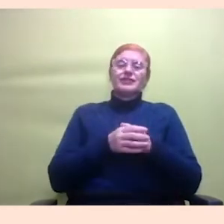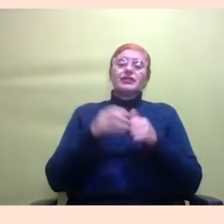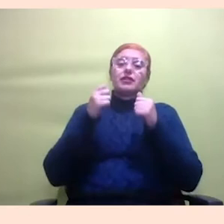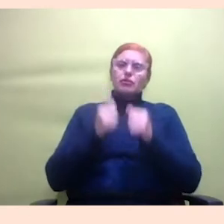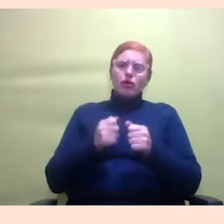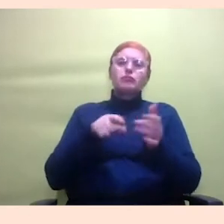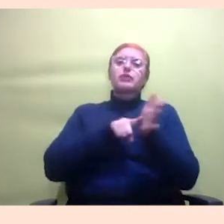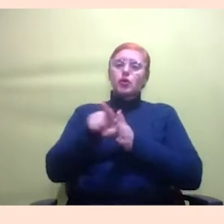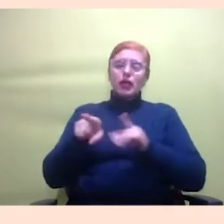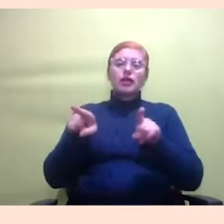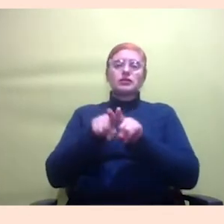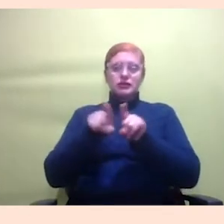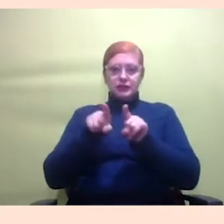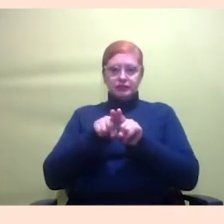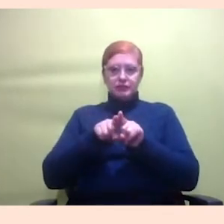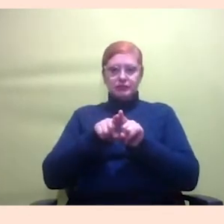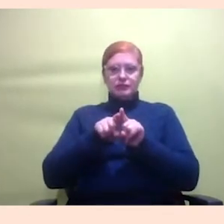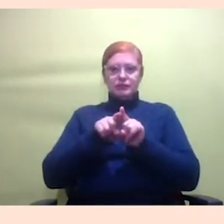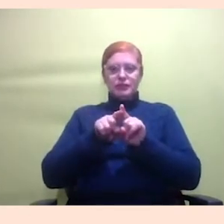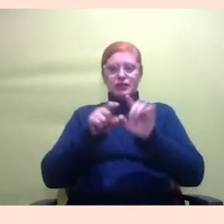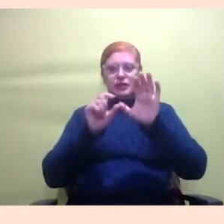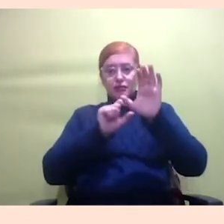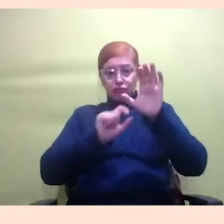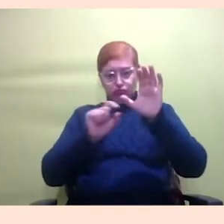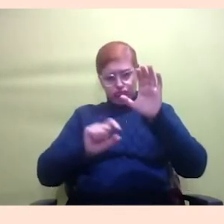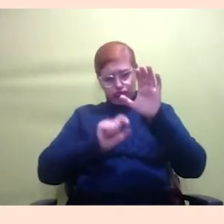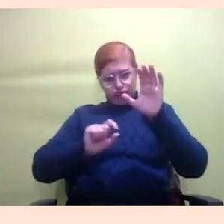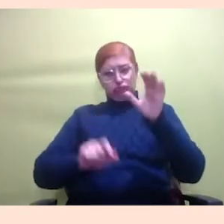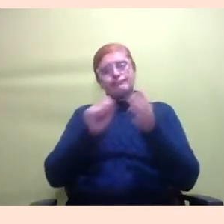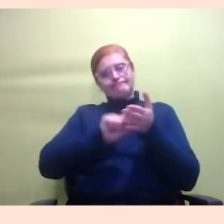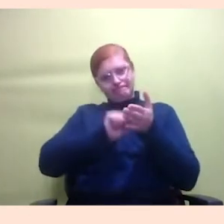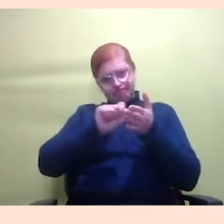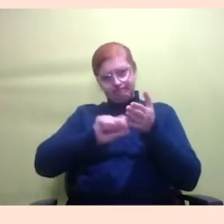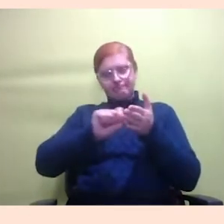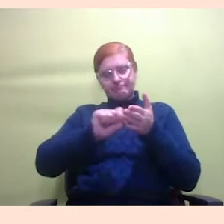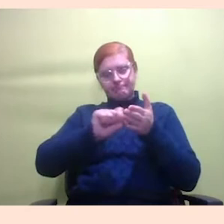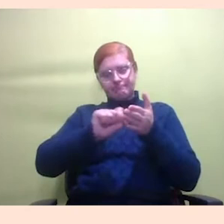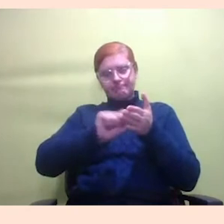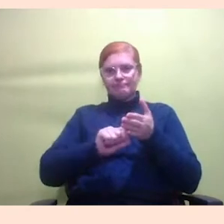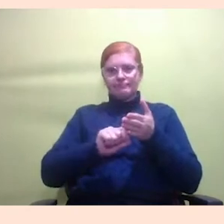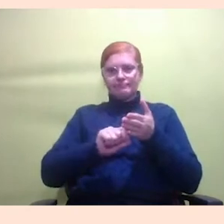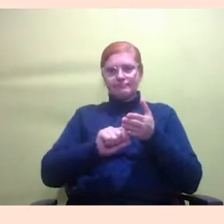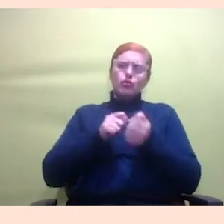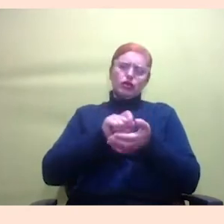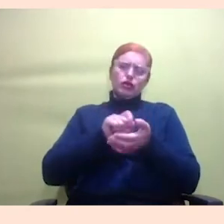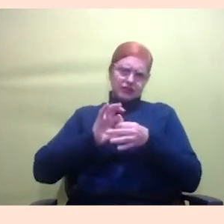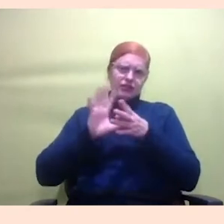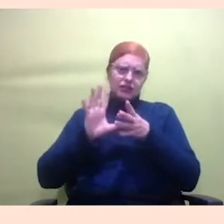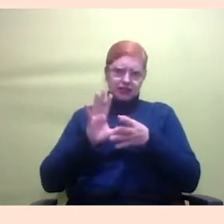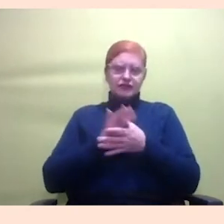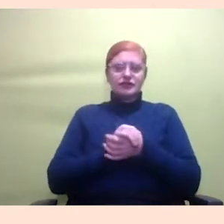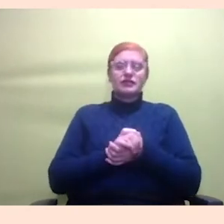pelo chat, que é esse lugarzinho que a gente escreve aqui do lado, que a